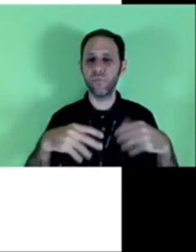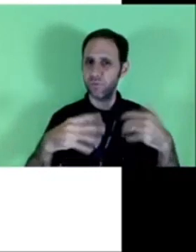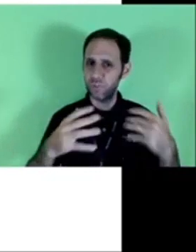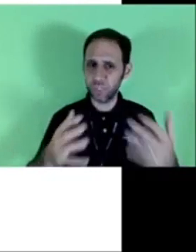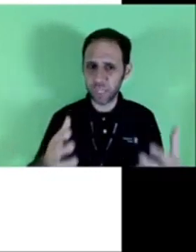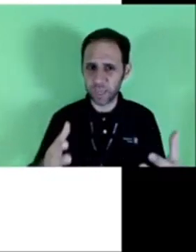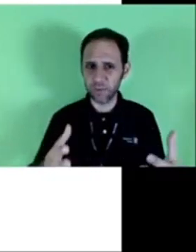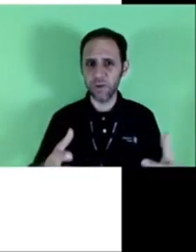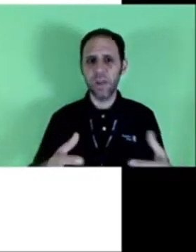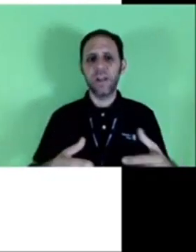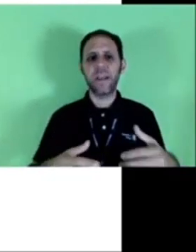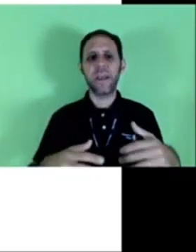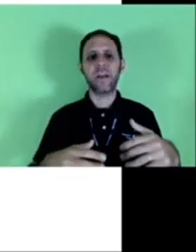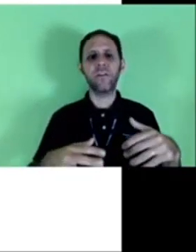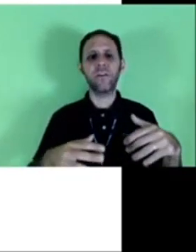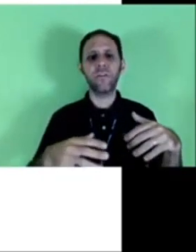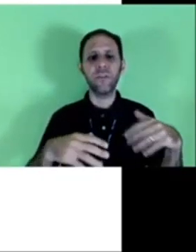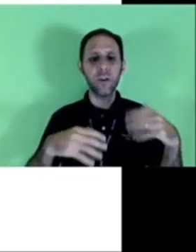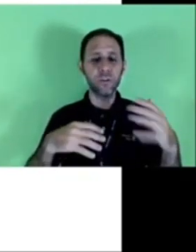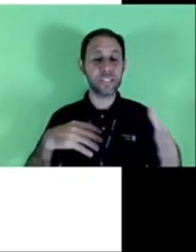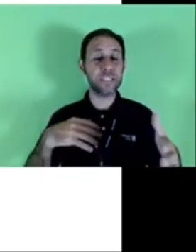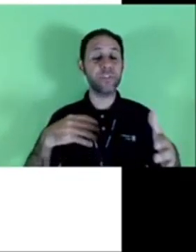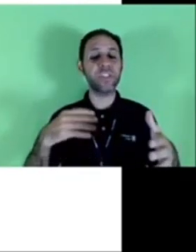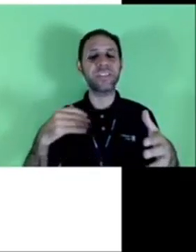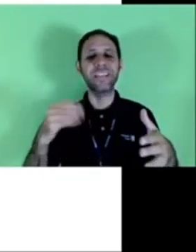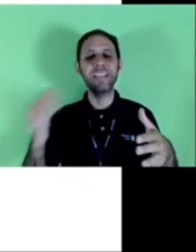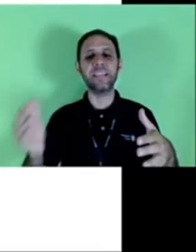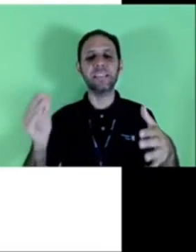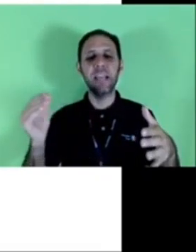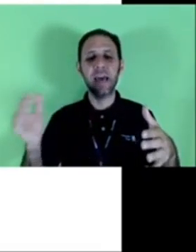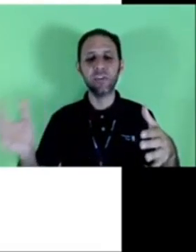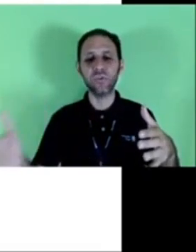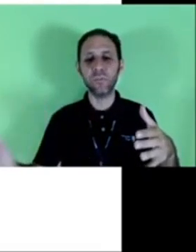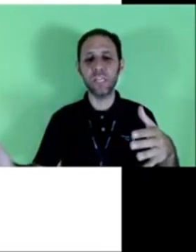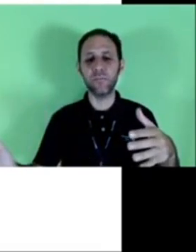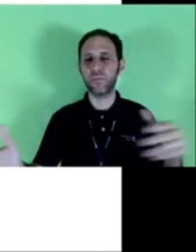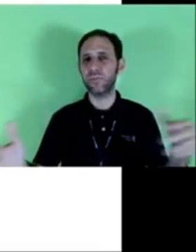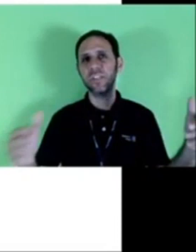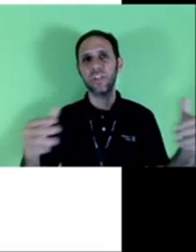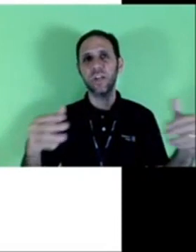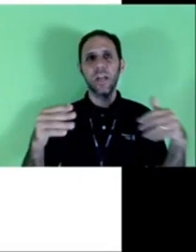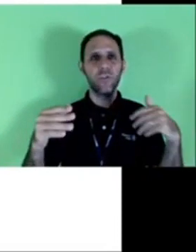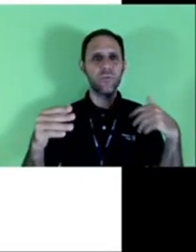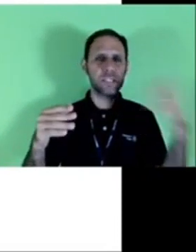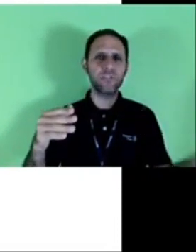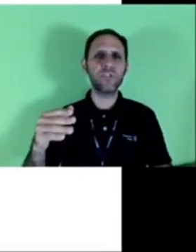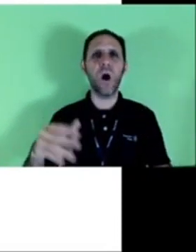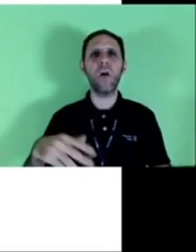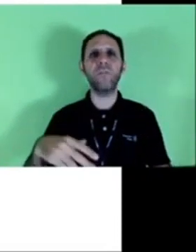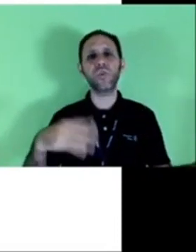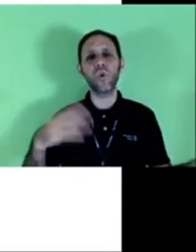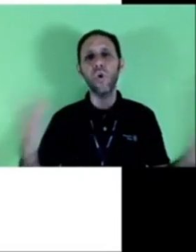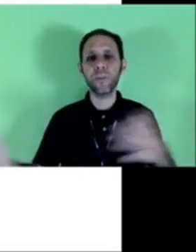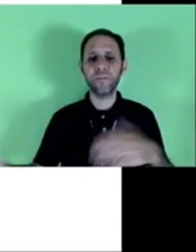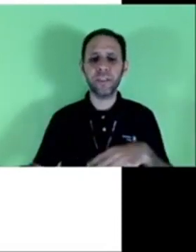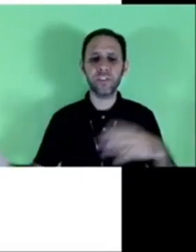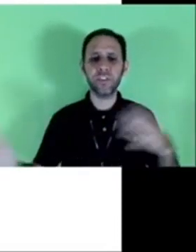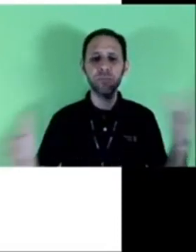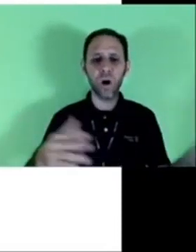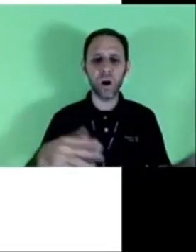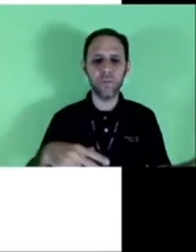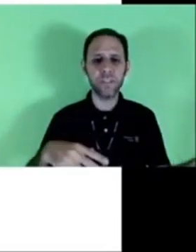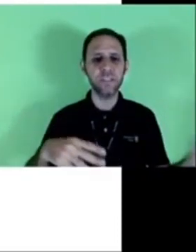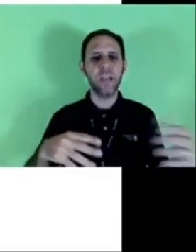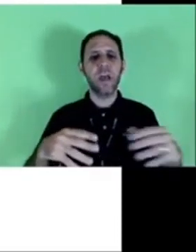envolve muito dinheiro, com valores acima de 30 salários mínimos, ou seja, doação de imóveis, compra e